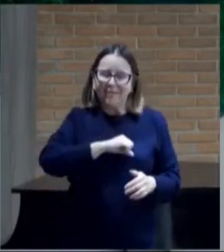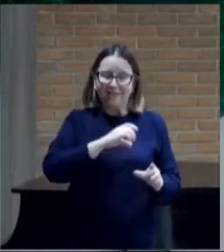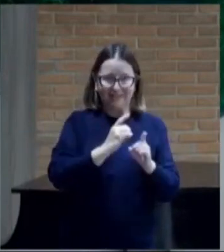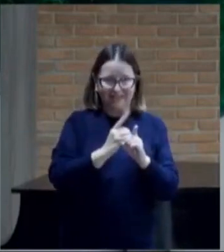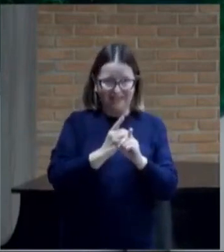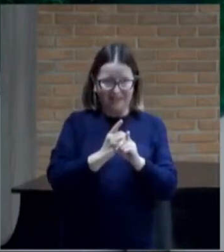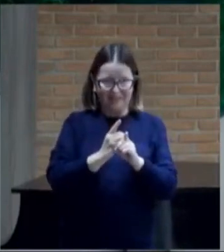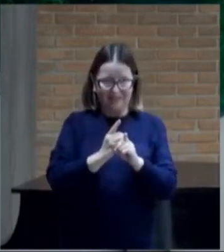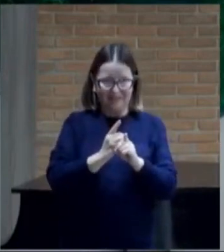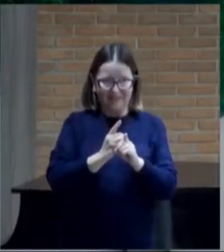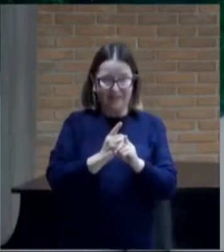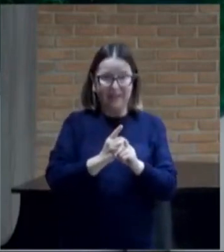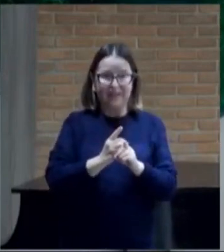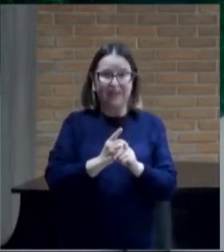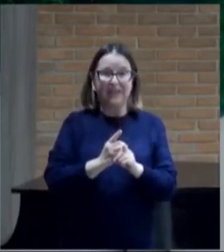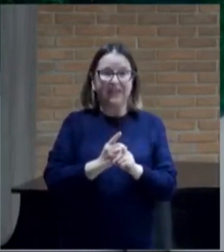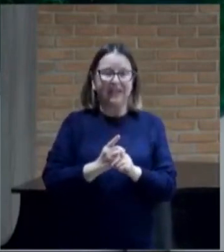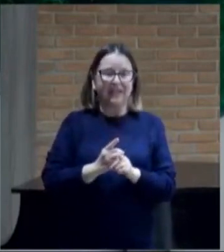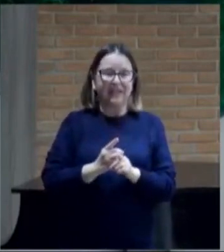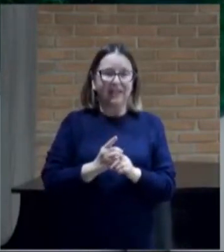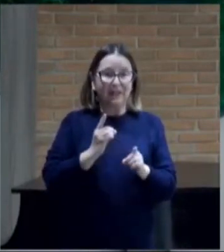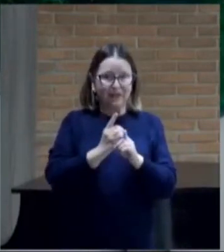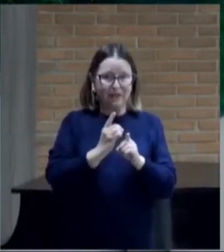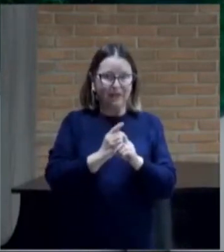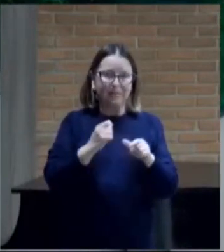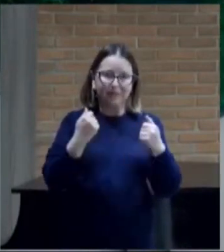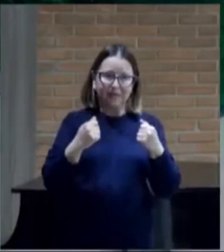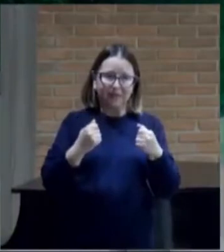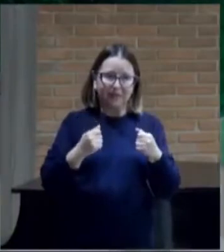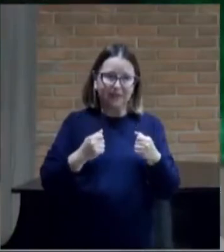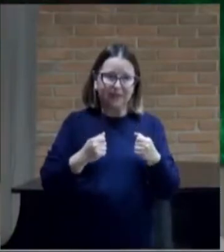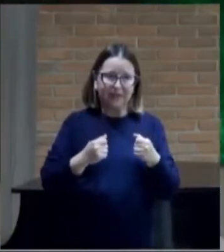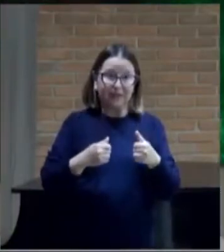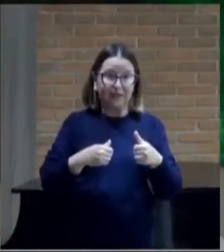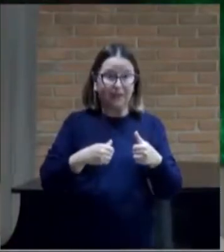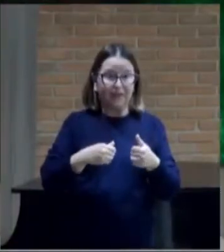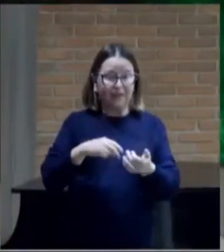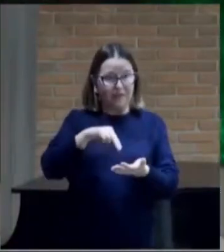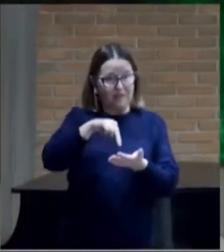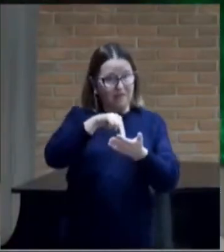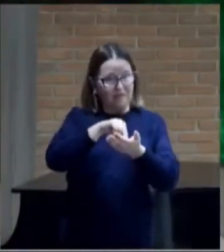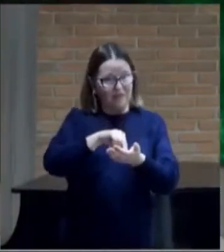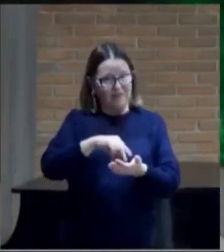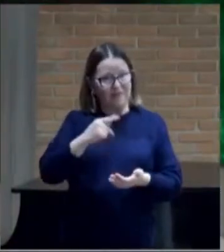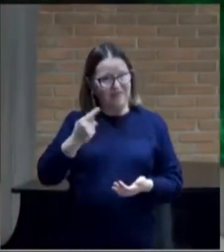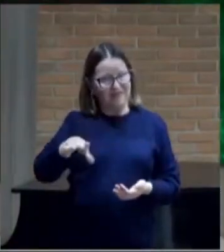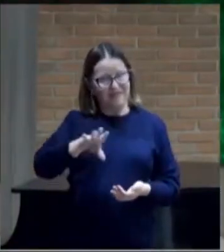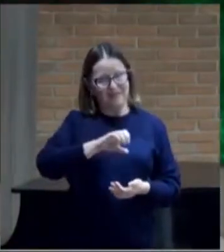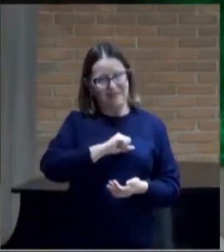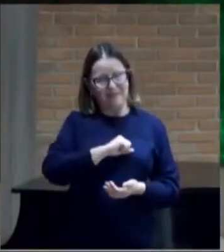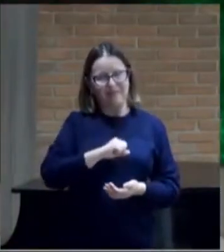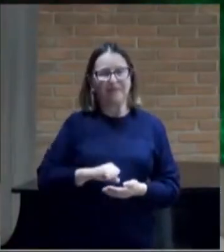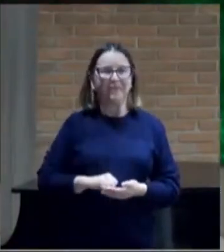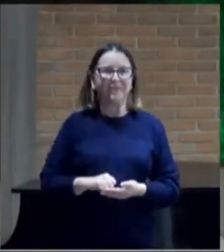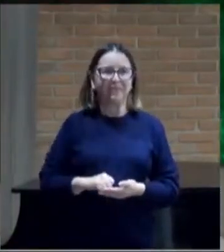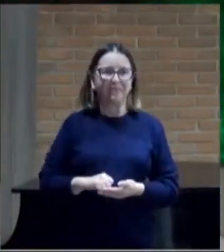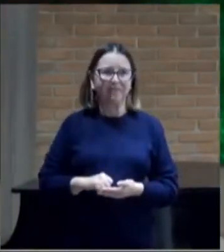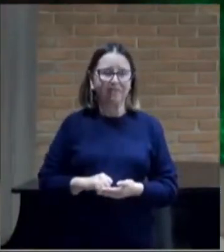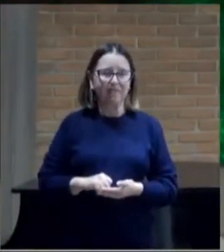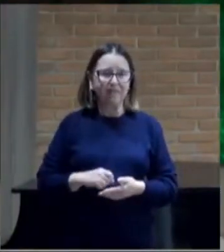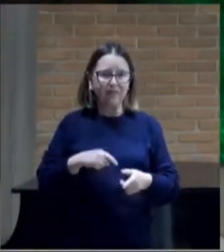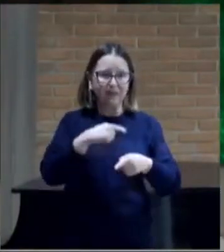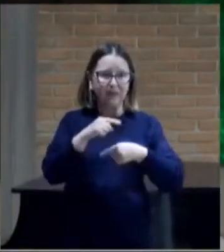seus discípulos permanecessem no seu amor. E depois ele disse, agora